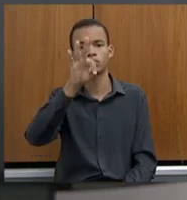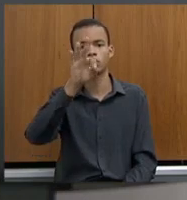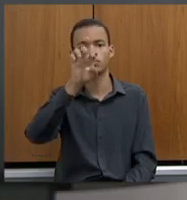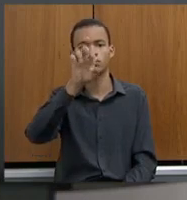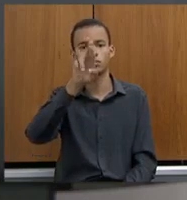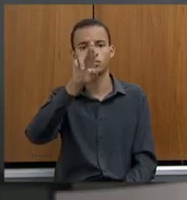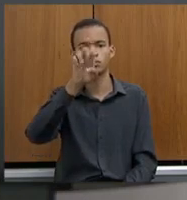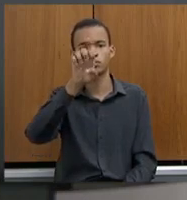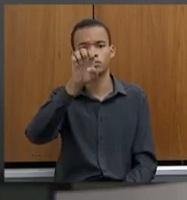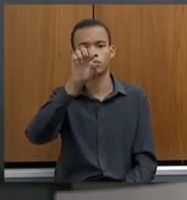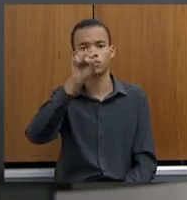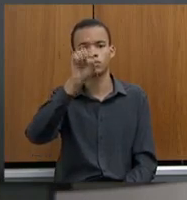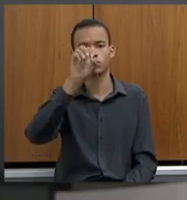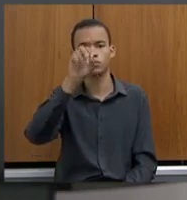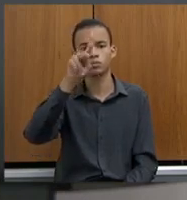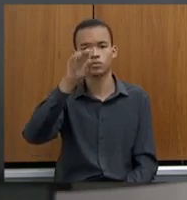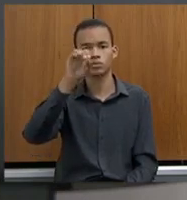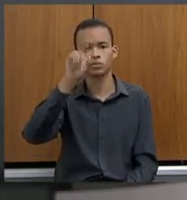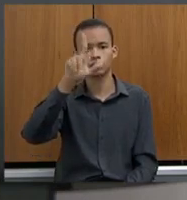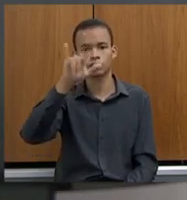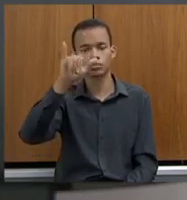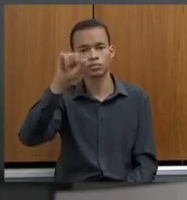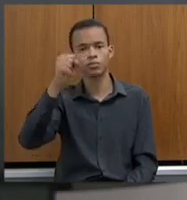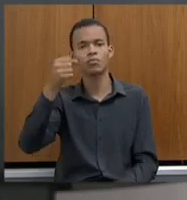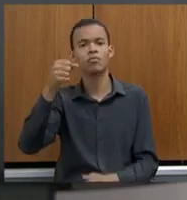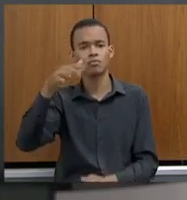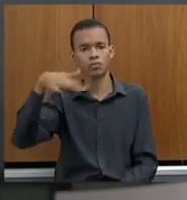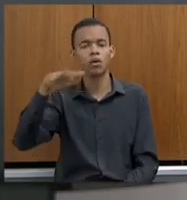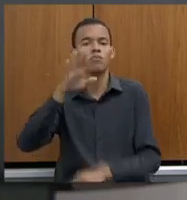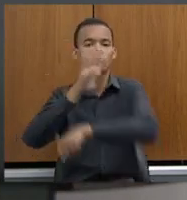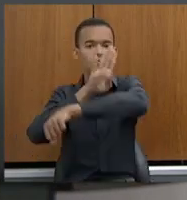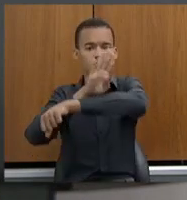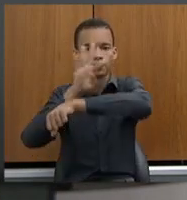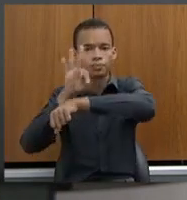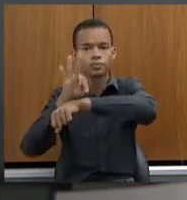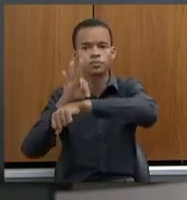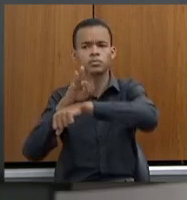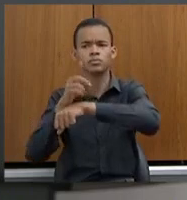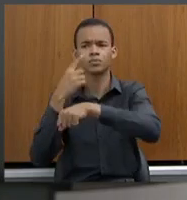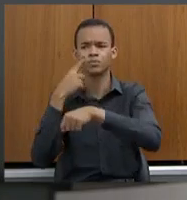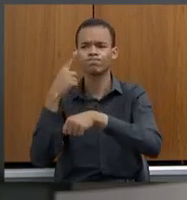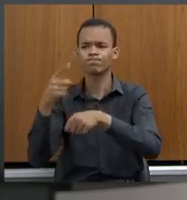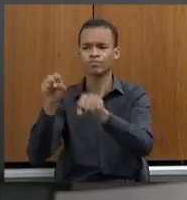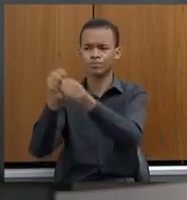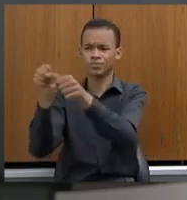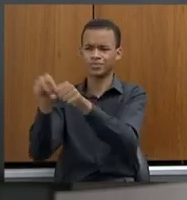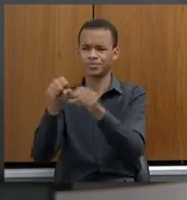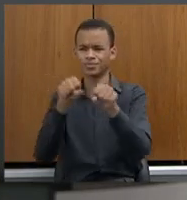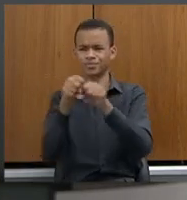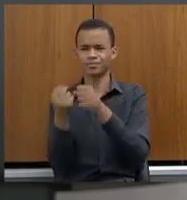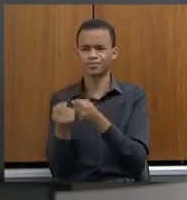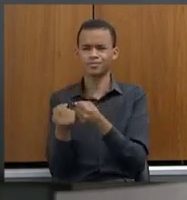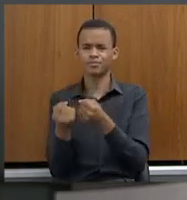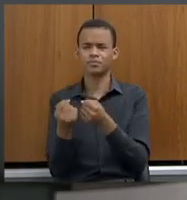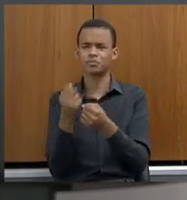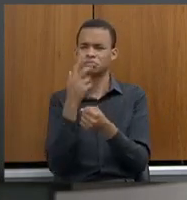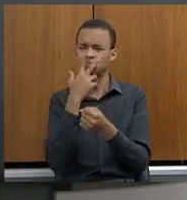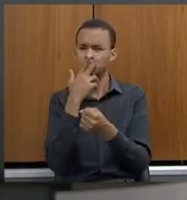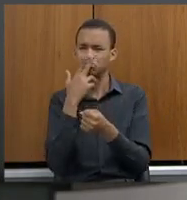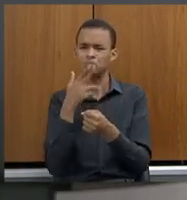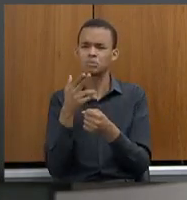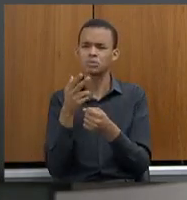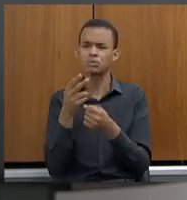Uma delegacia, assim, que nós não sabíamos como é que ainda funcionava uma delegacia de tão ruim